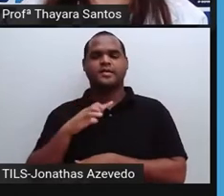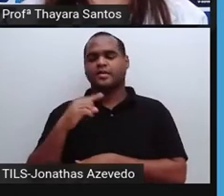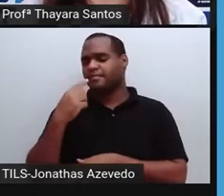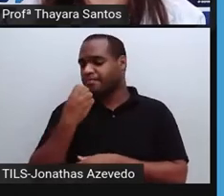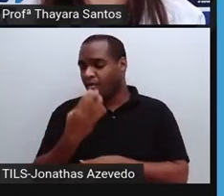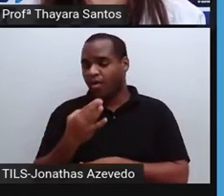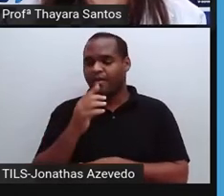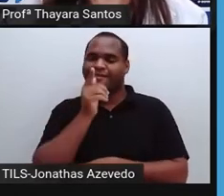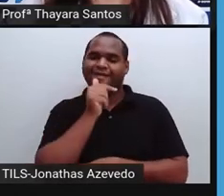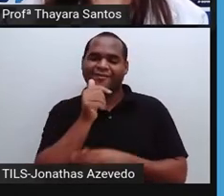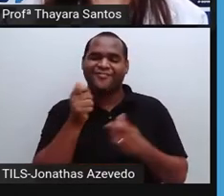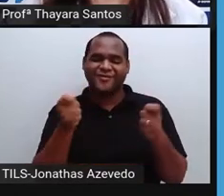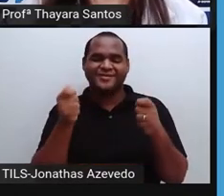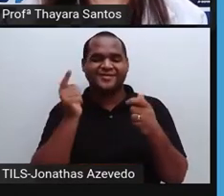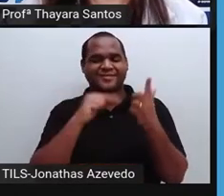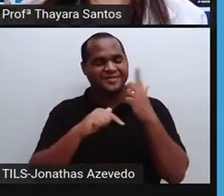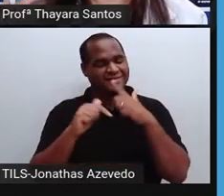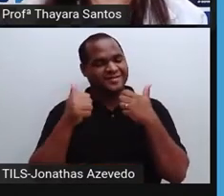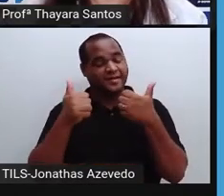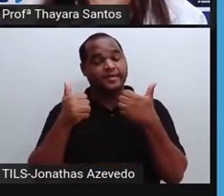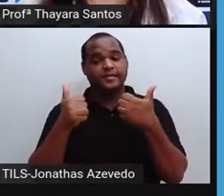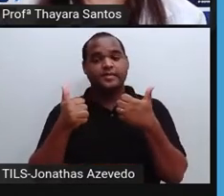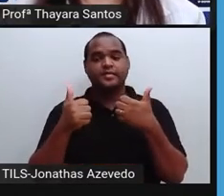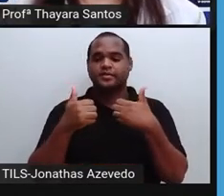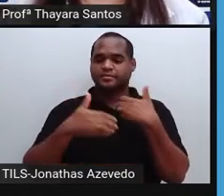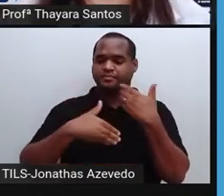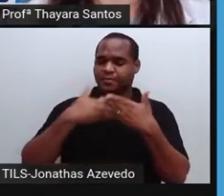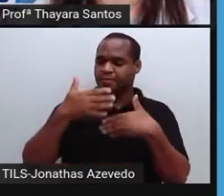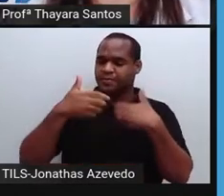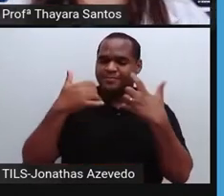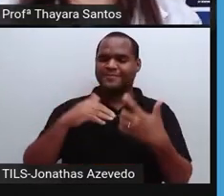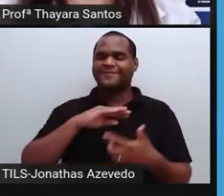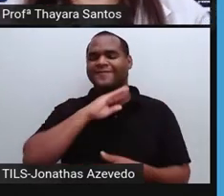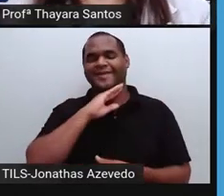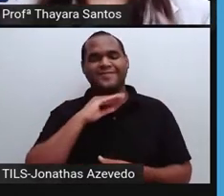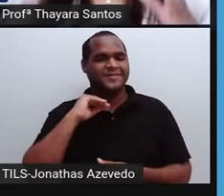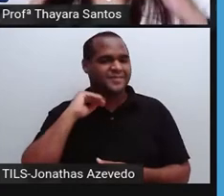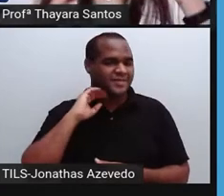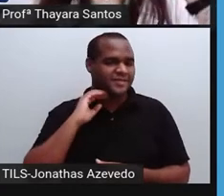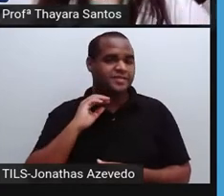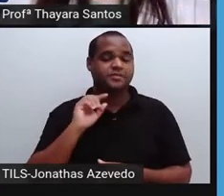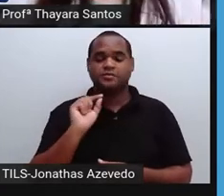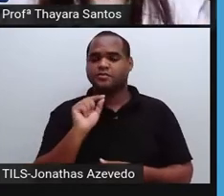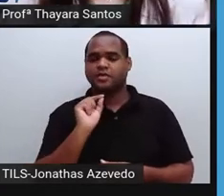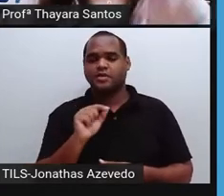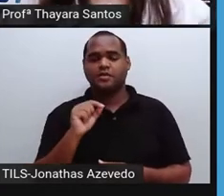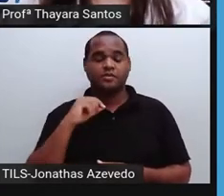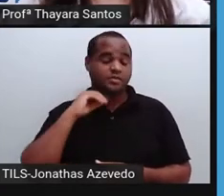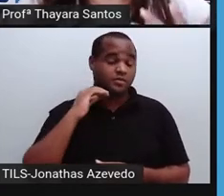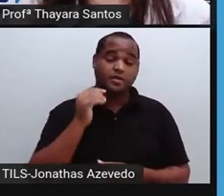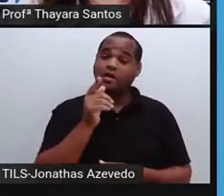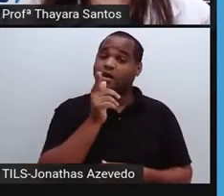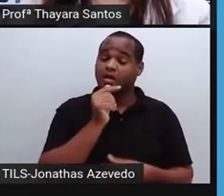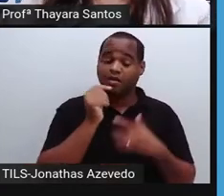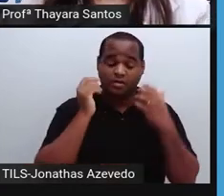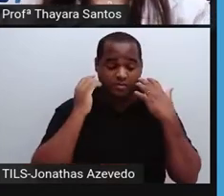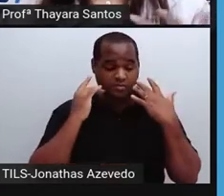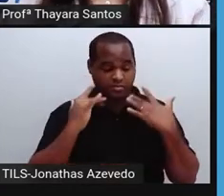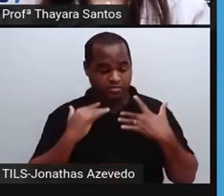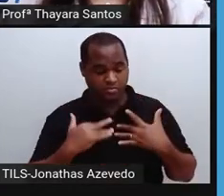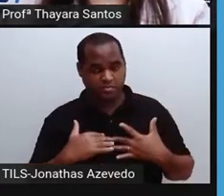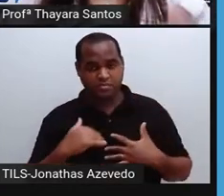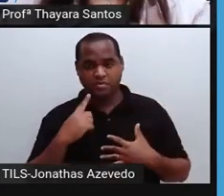boa de água e a gente está passando um episódio de febre, por exemplo. O é a febre? A gente começa ali, o nosso corpo está tendo alguma